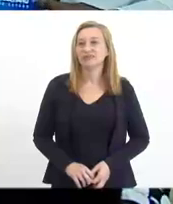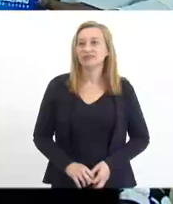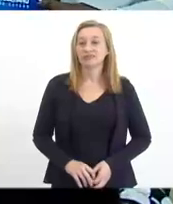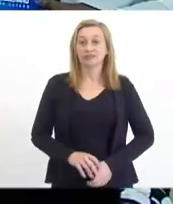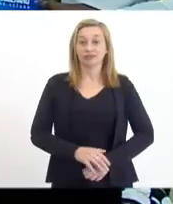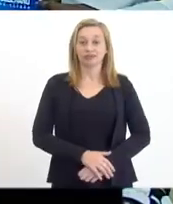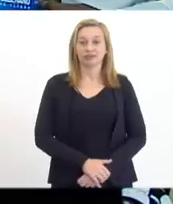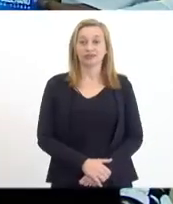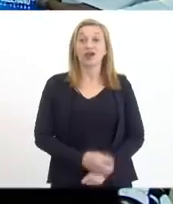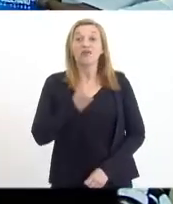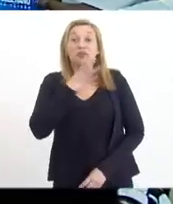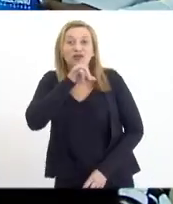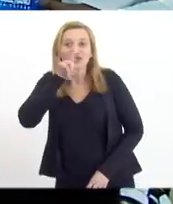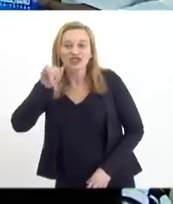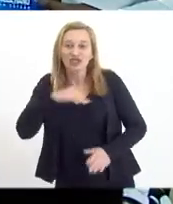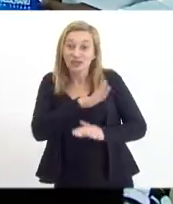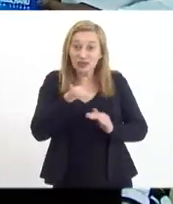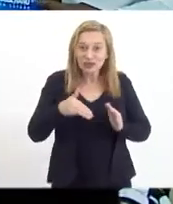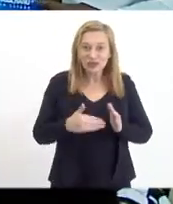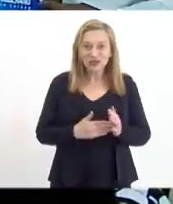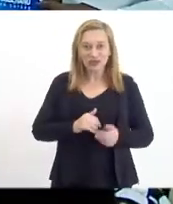Bom dia a todos.